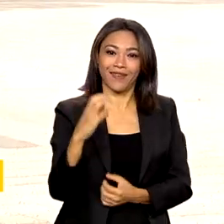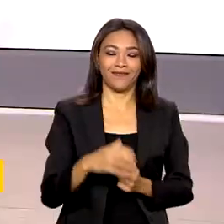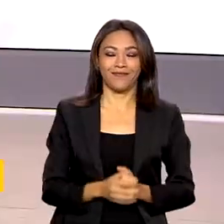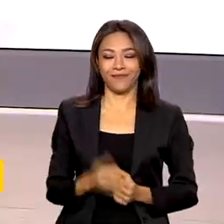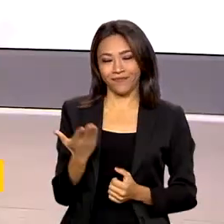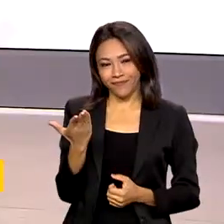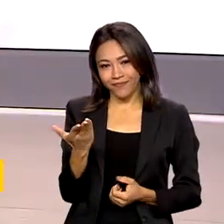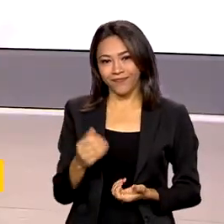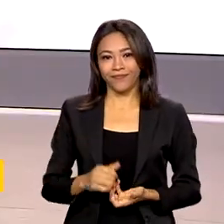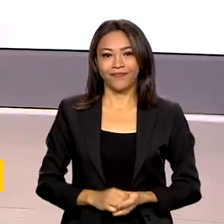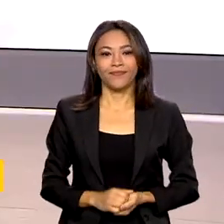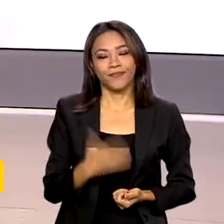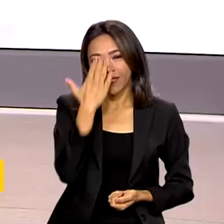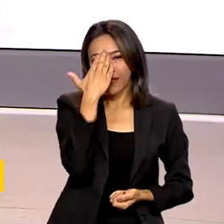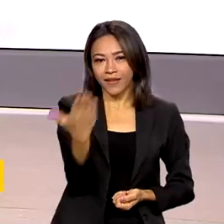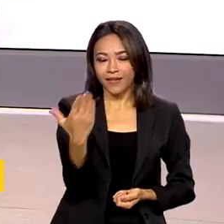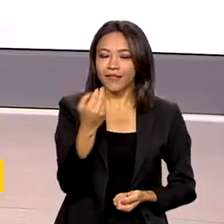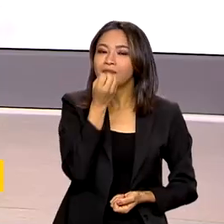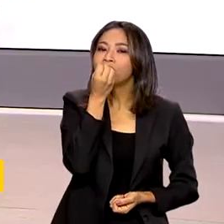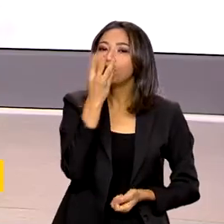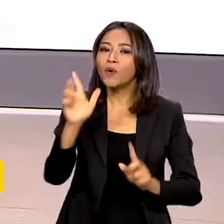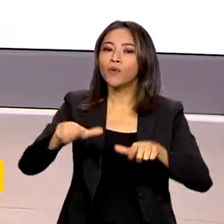Vanessa. Obrigada, Ana Karina. Bom trabalho para você.